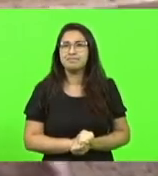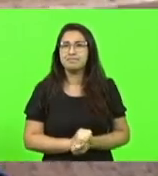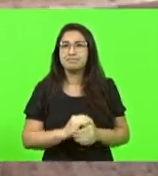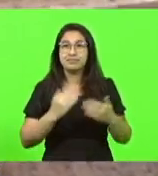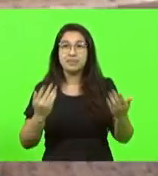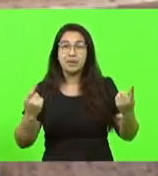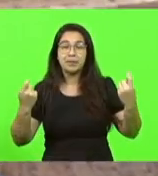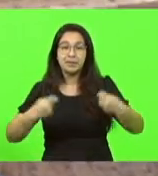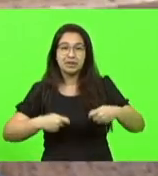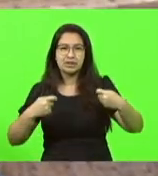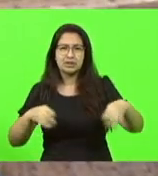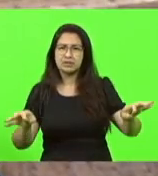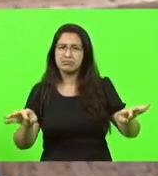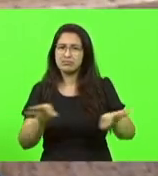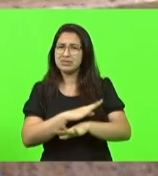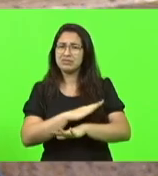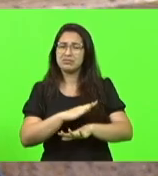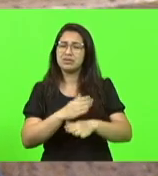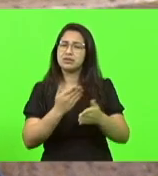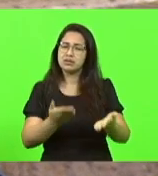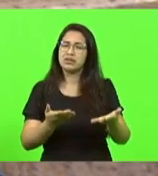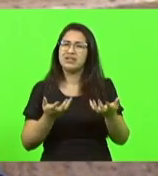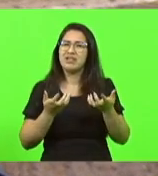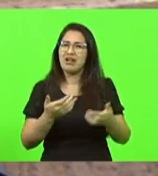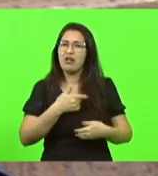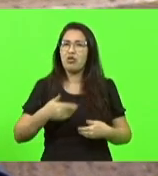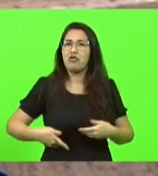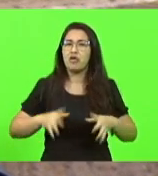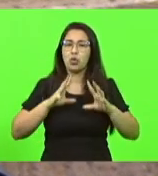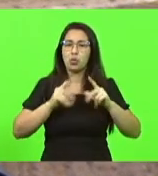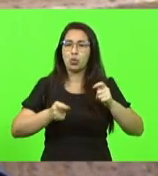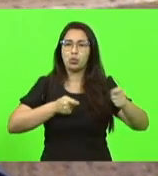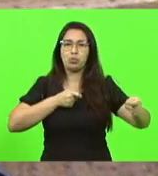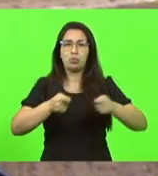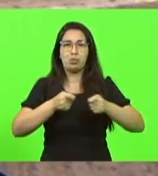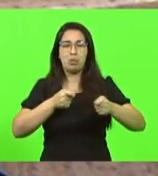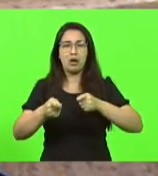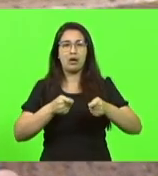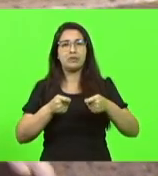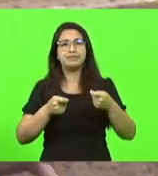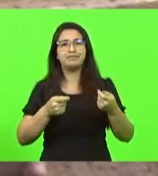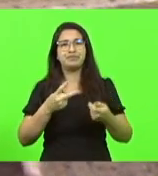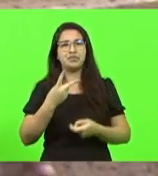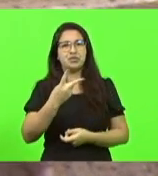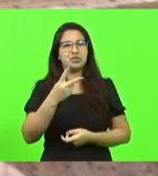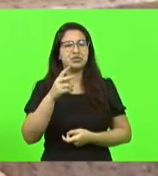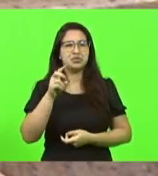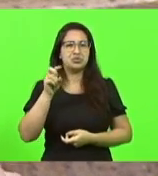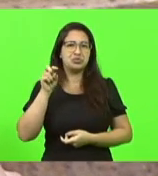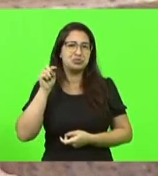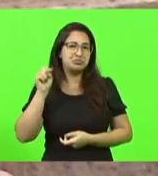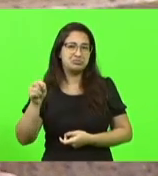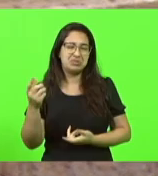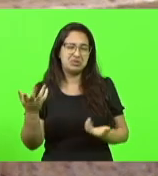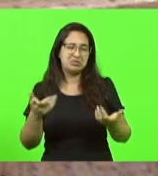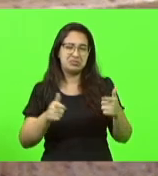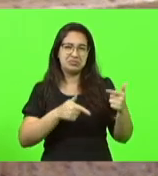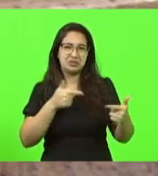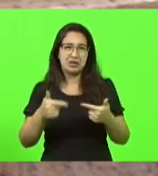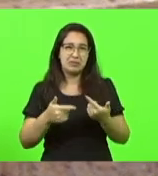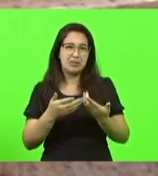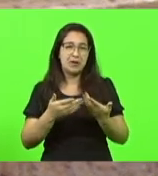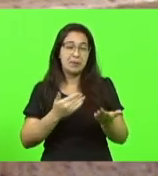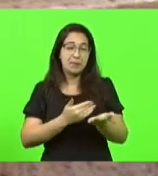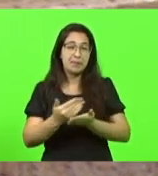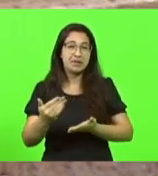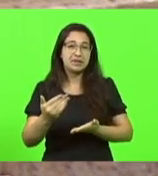precisamos acabar com essa sanha do governo de querer controlar tudo. e sobre os dois mil e tantos cargos, não vamos começar falando